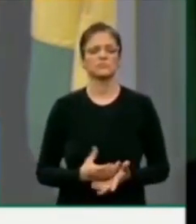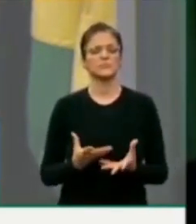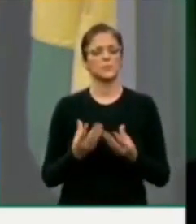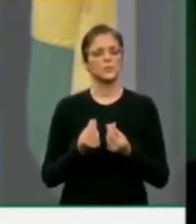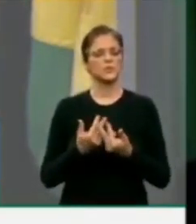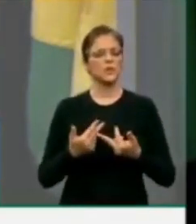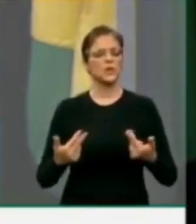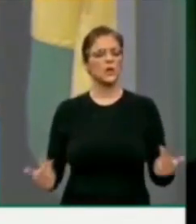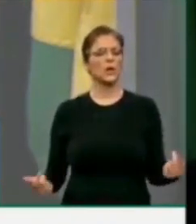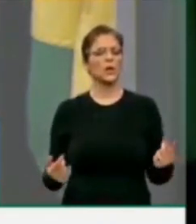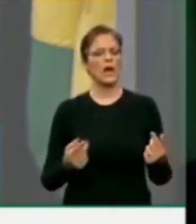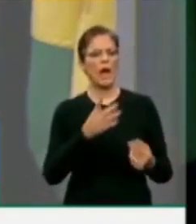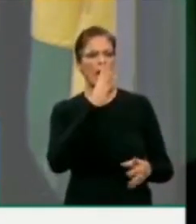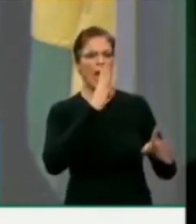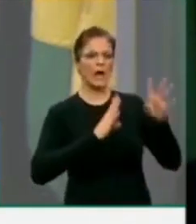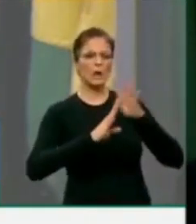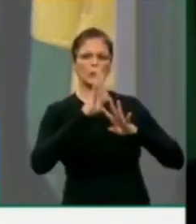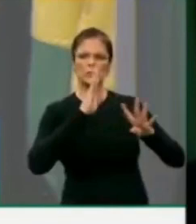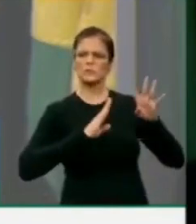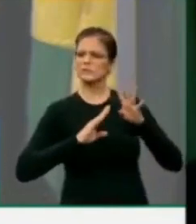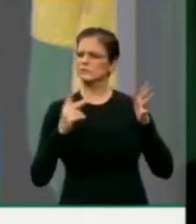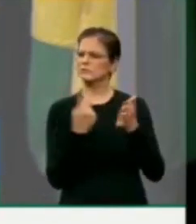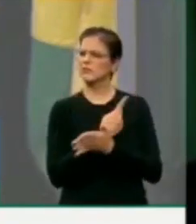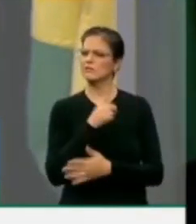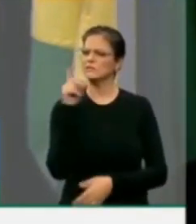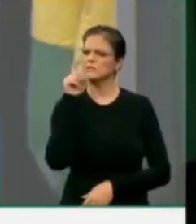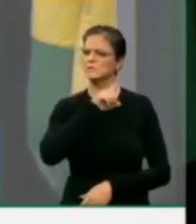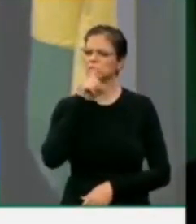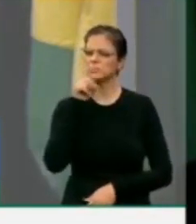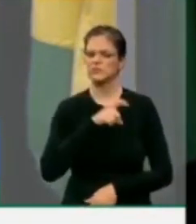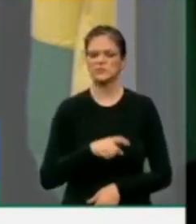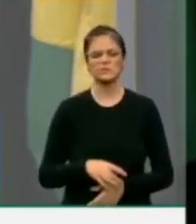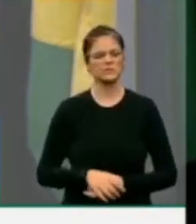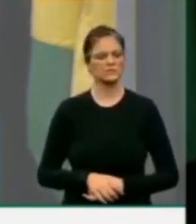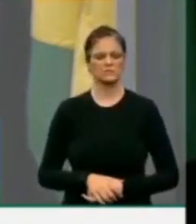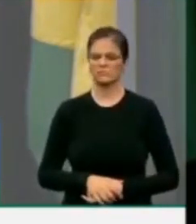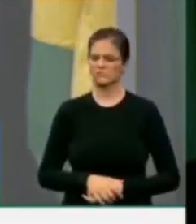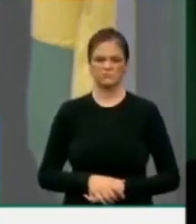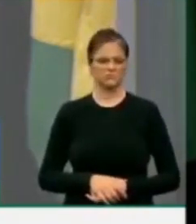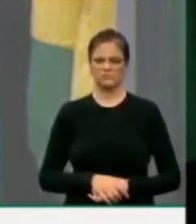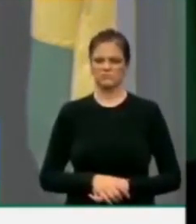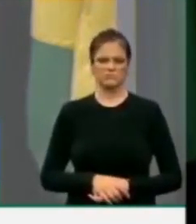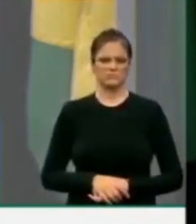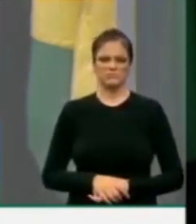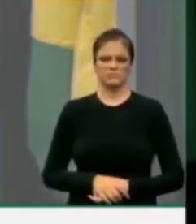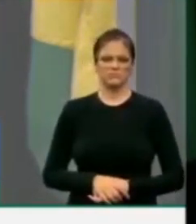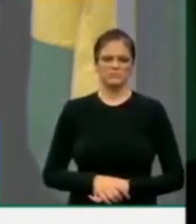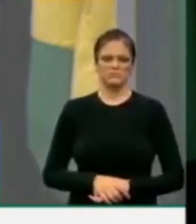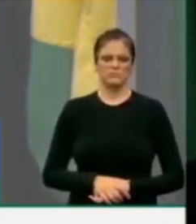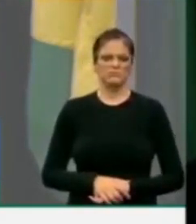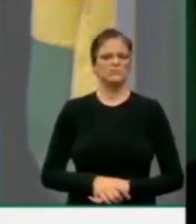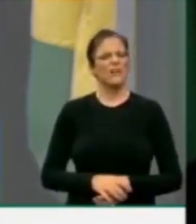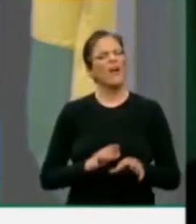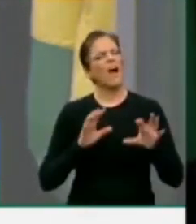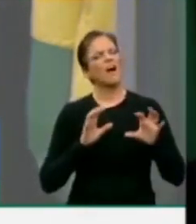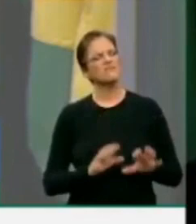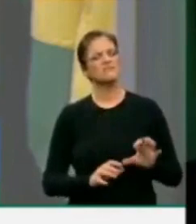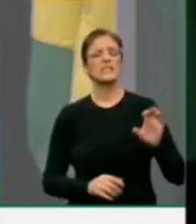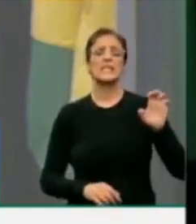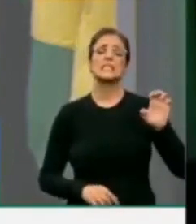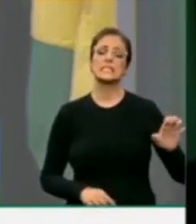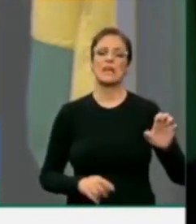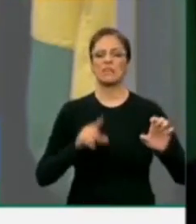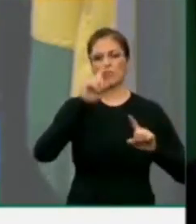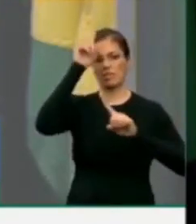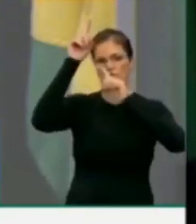mentiras contra nós, dizendo que somos contra o Fundeb. É verdadeiramente típico da esquerda querer